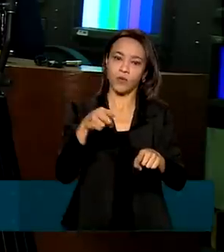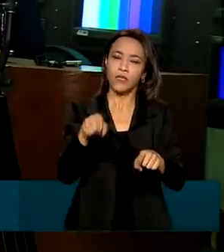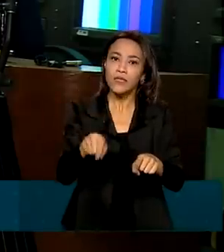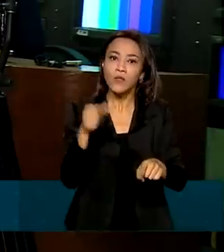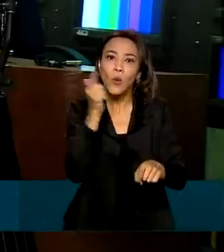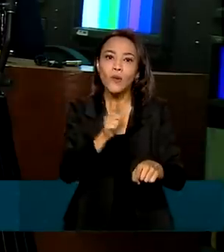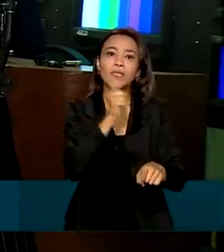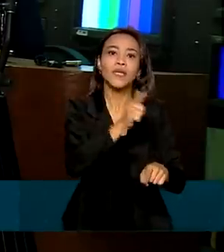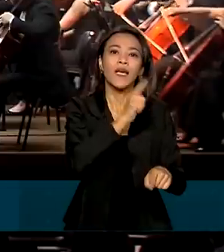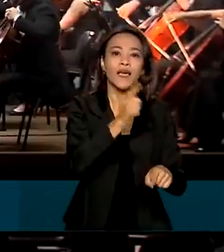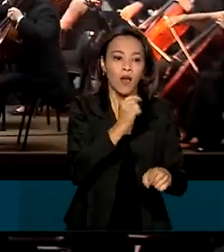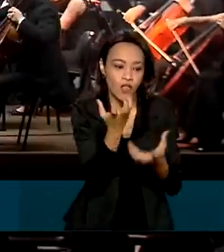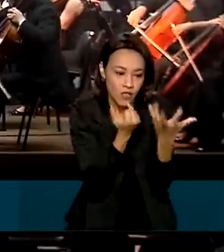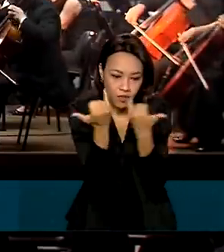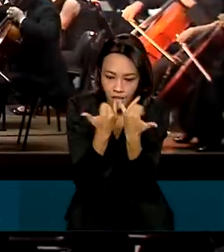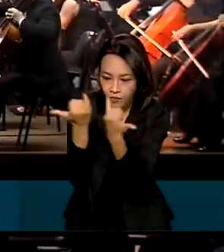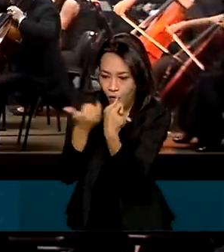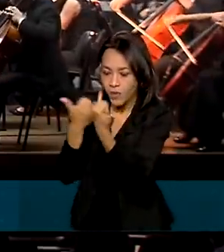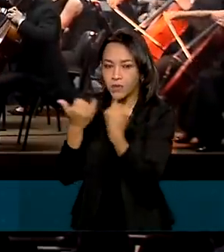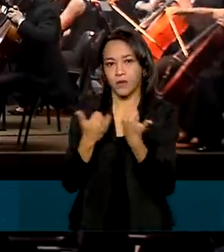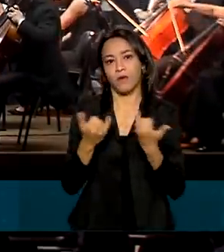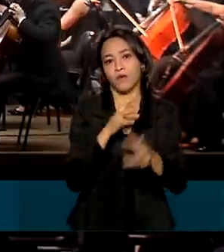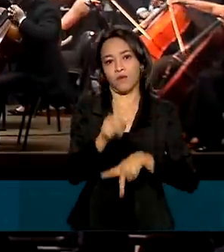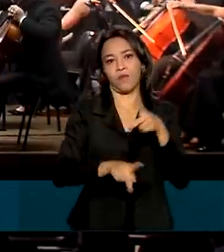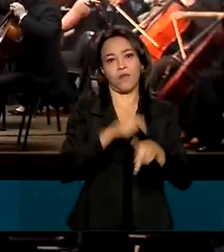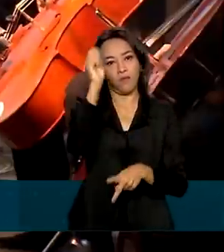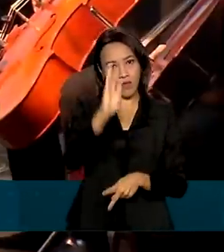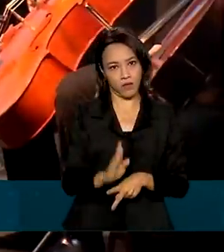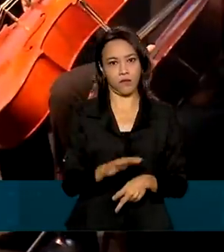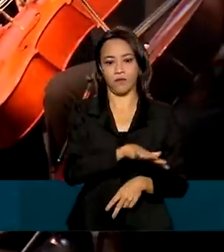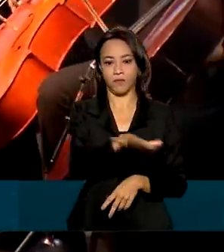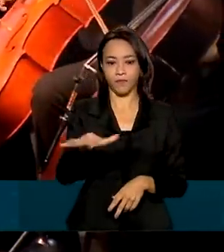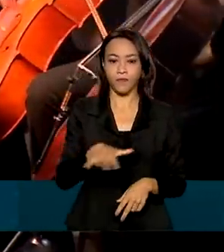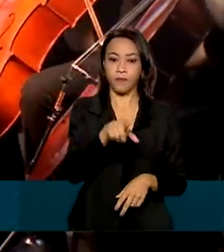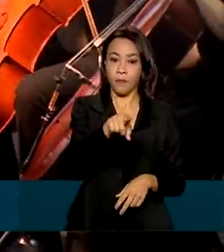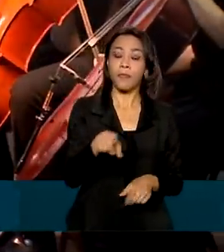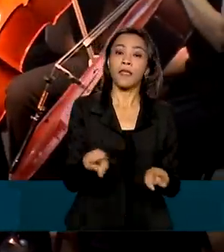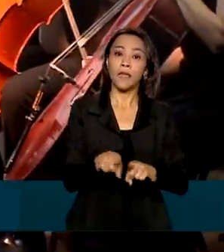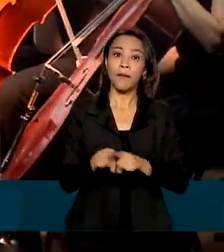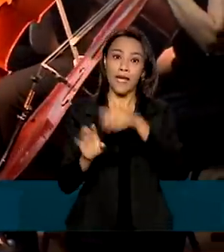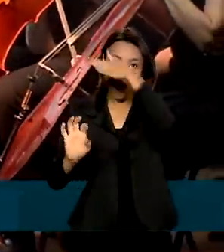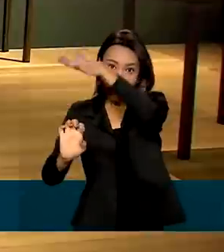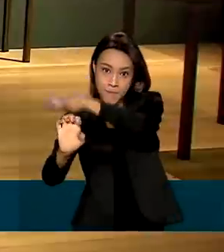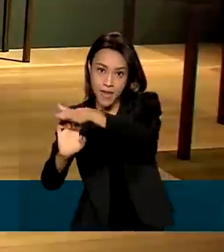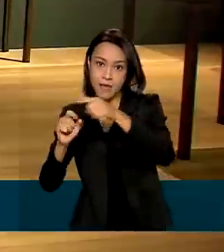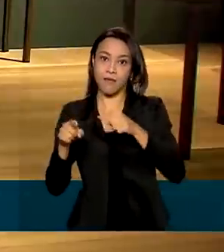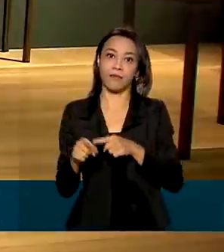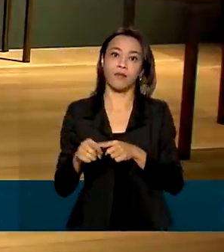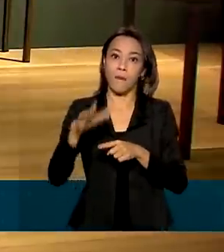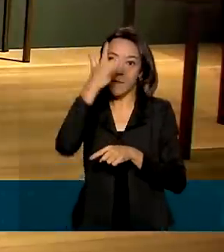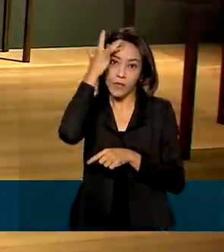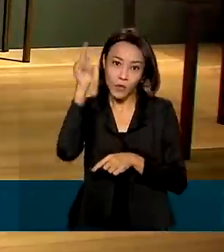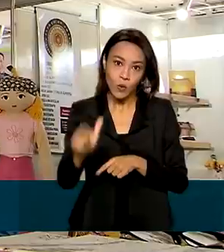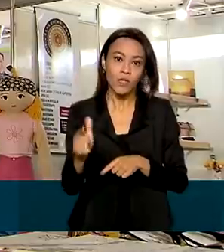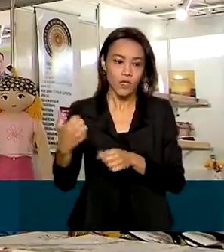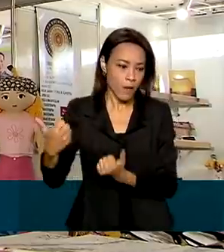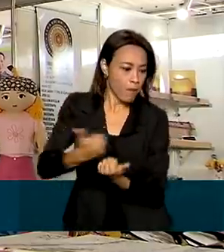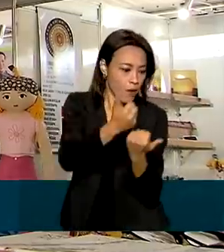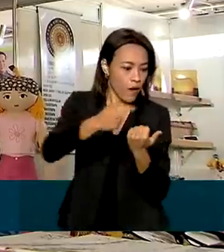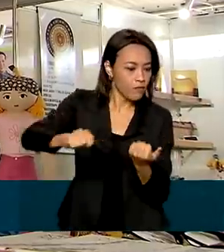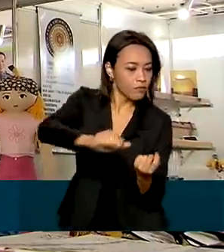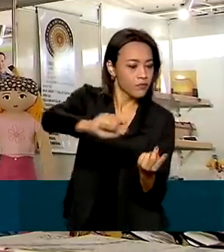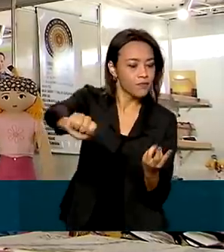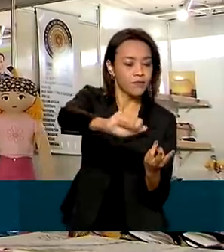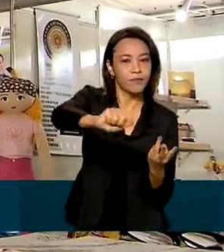parcela da população brasileira. Empresas e pessoas físicas que patrocinarem espetáculos, exposições ou